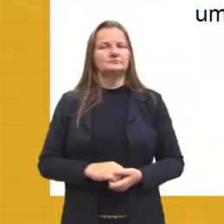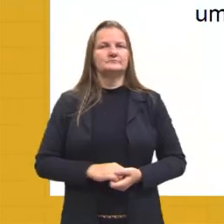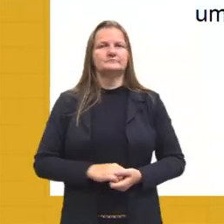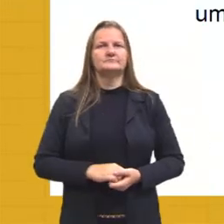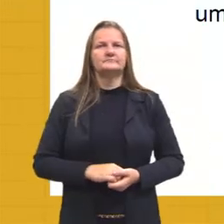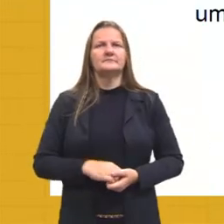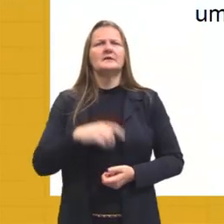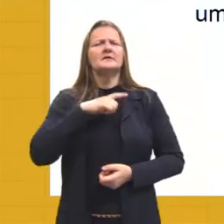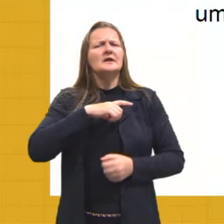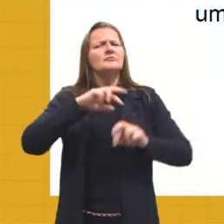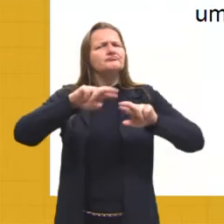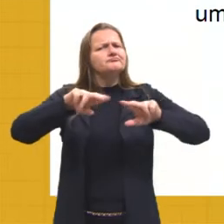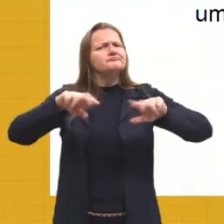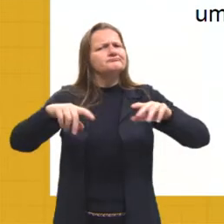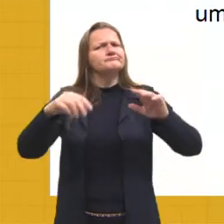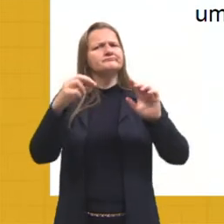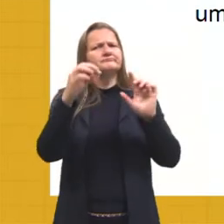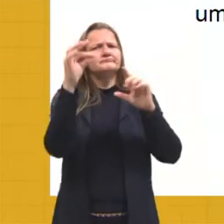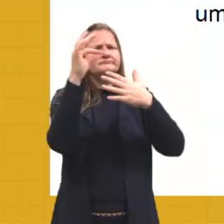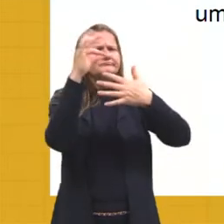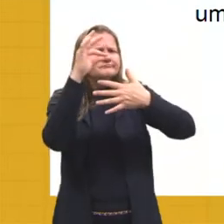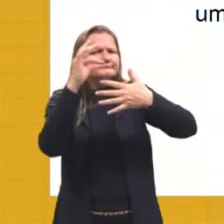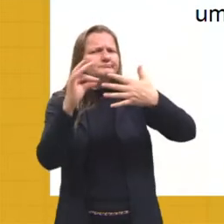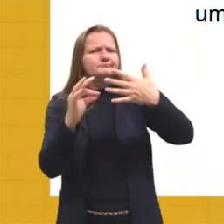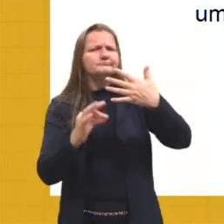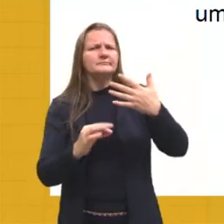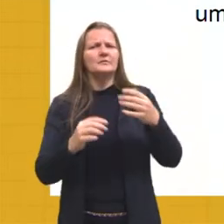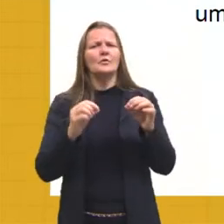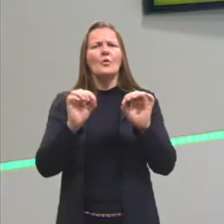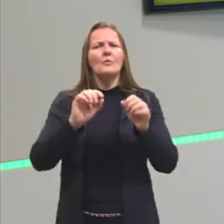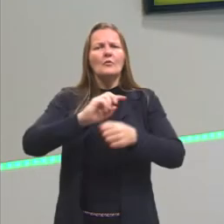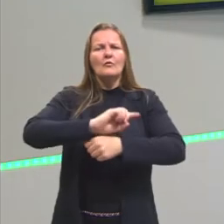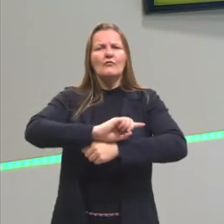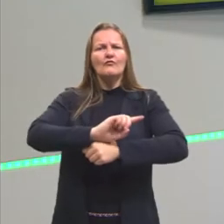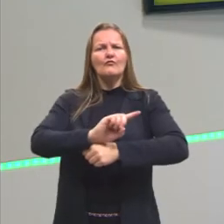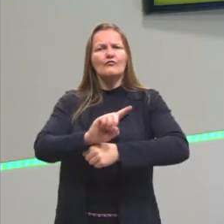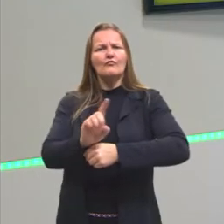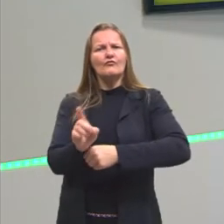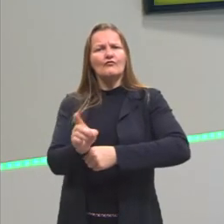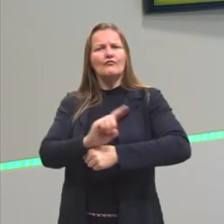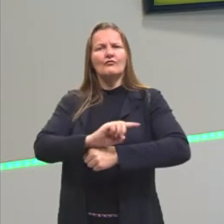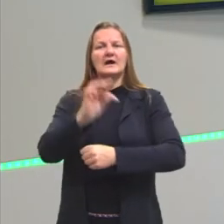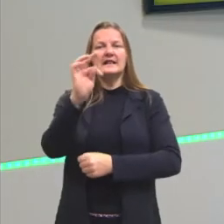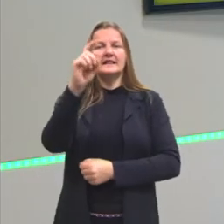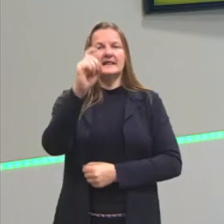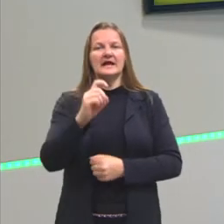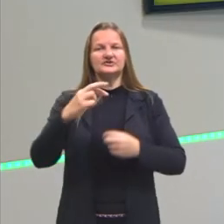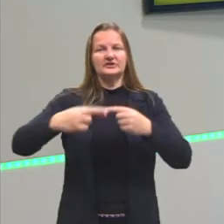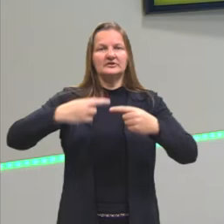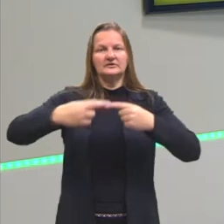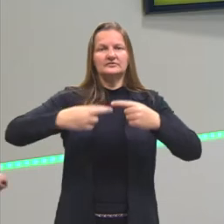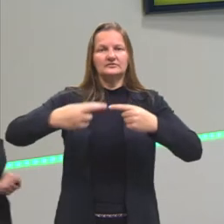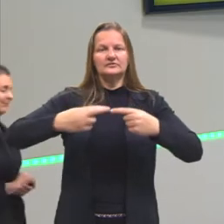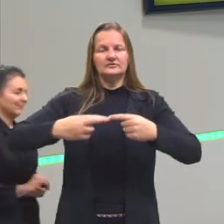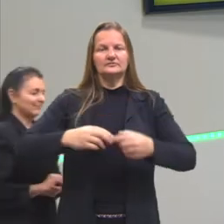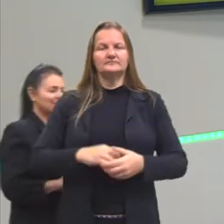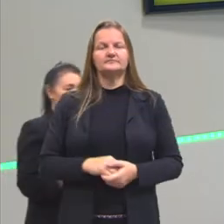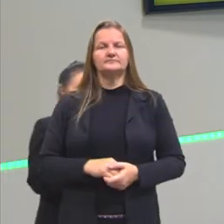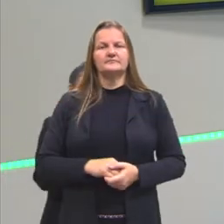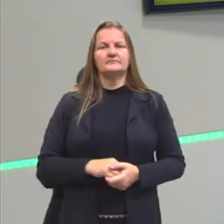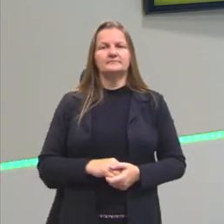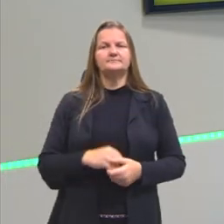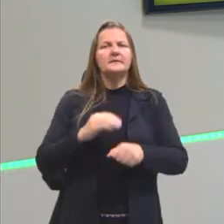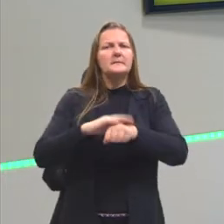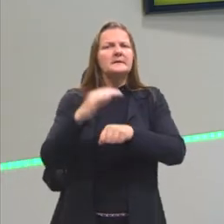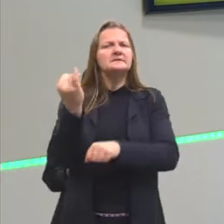Existem fatores que eu consigo manipular essa velocidade, essa taxa reacional. Esses, os principais